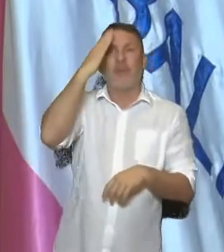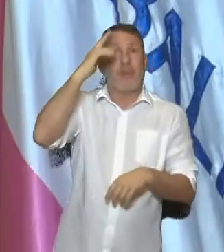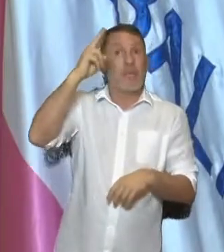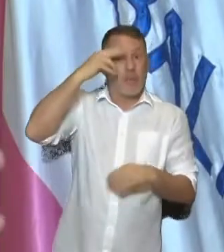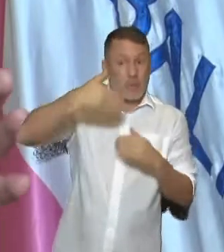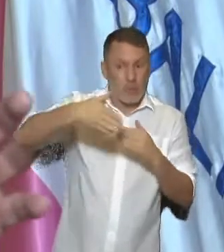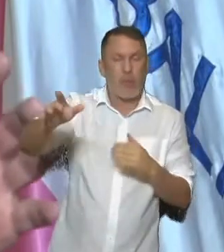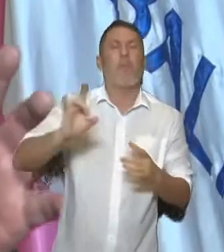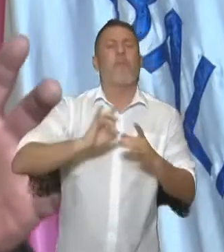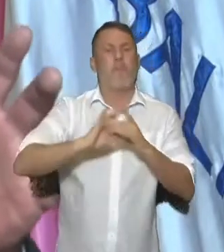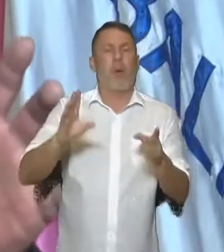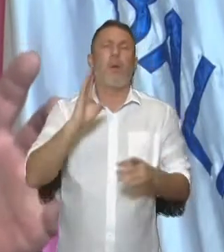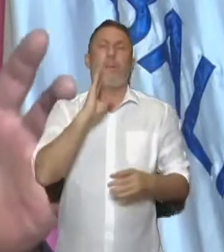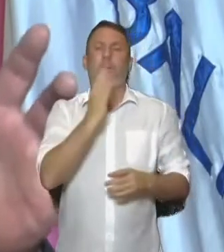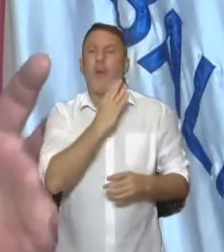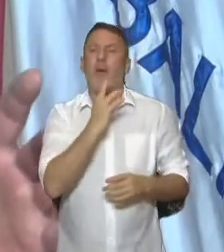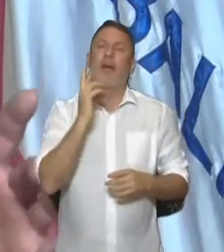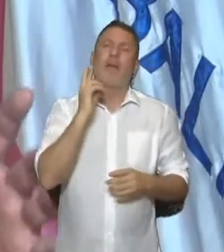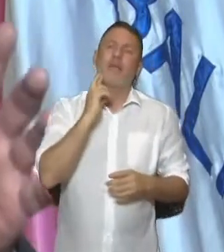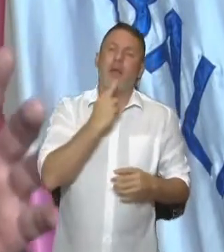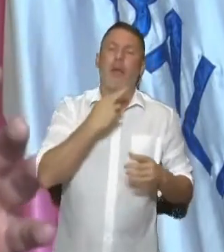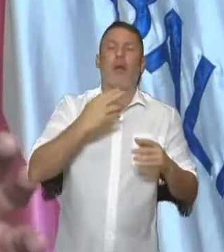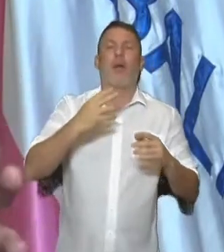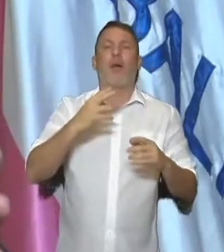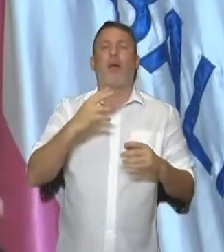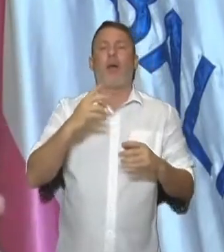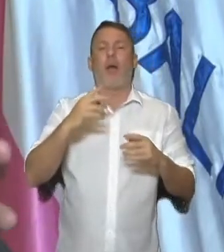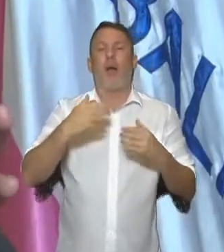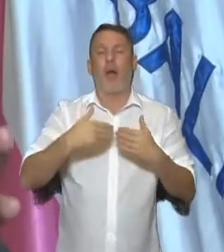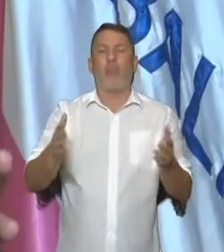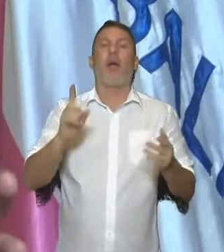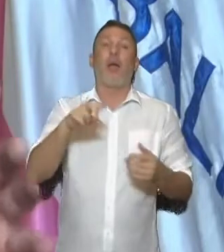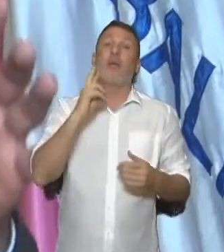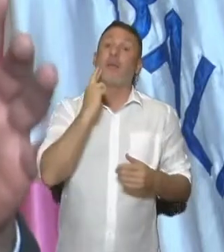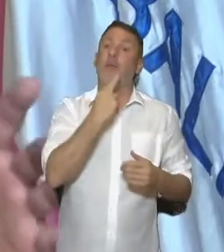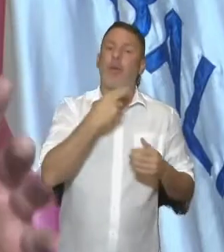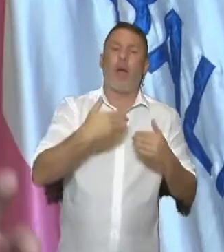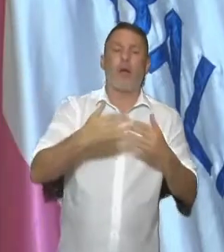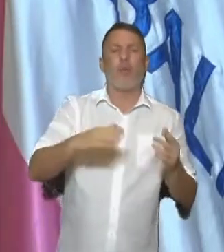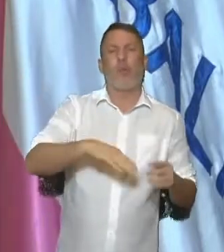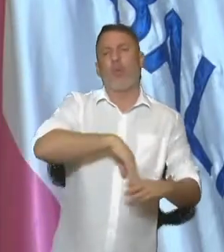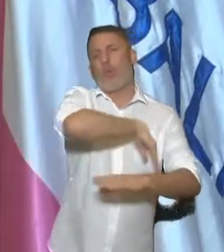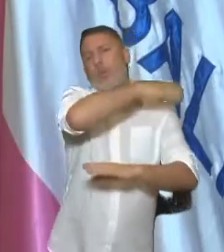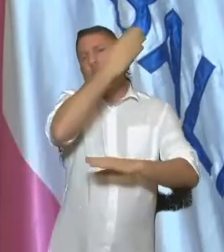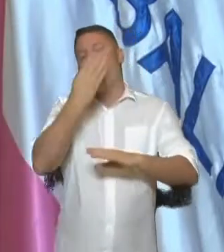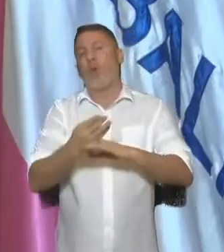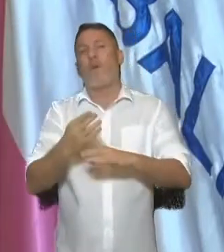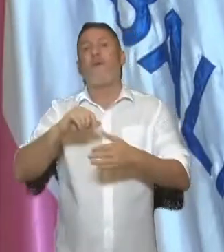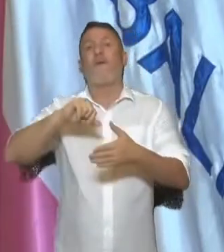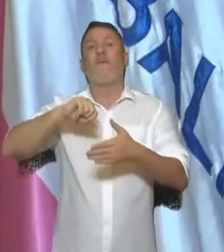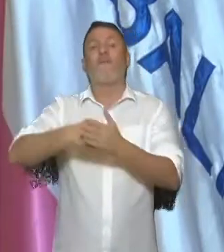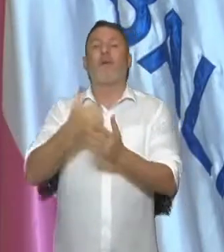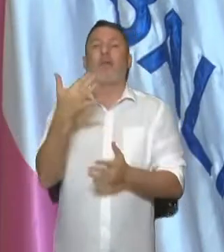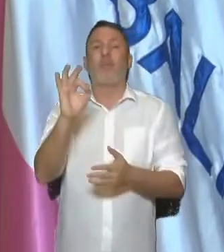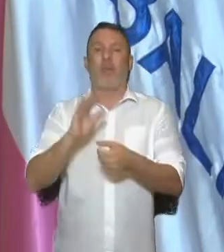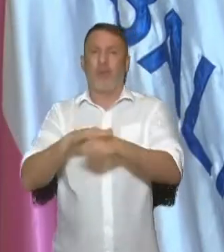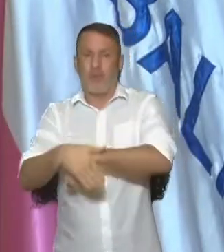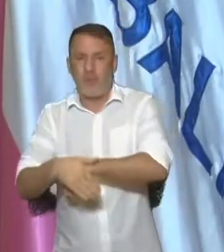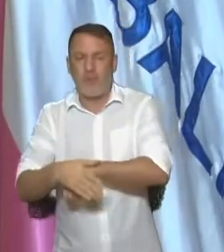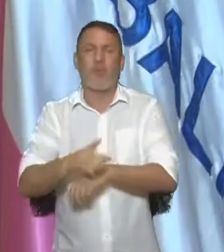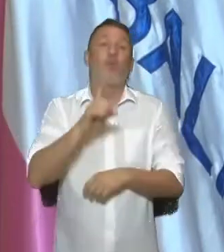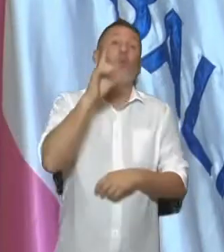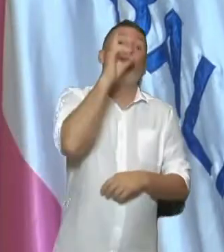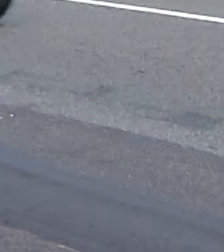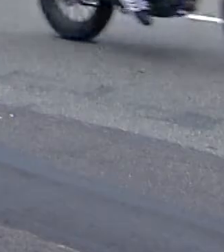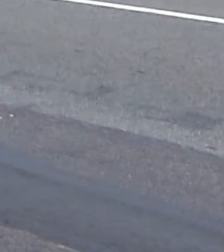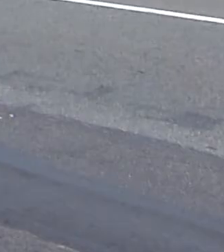de segunda-feira poder funcionar restaurantes até as 10 horas da noite. E do domingo até as 4 horas